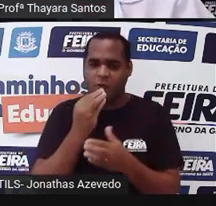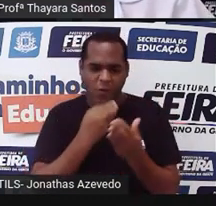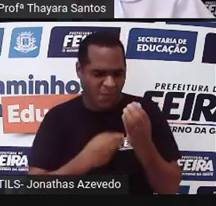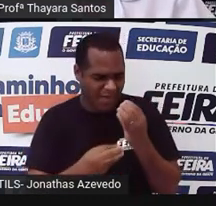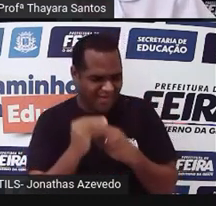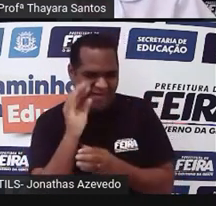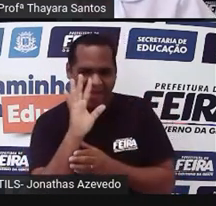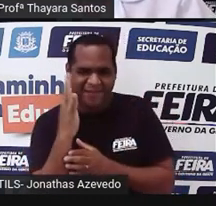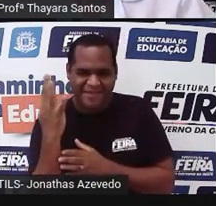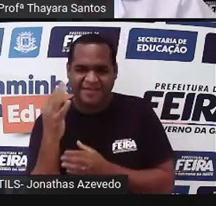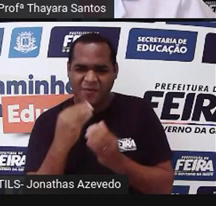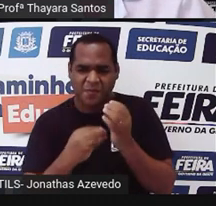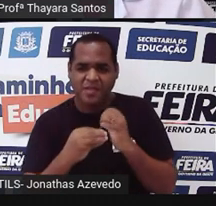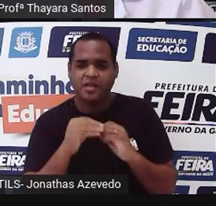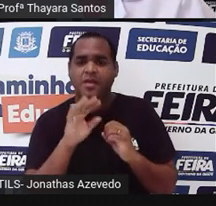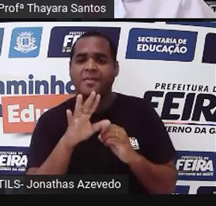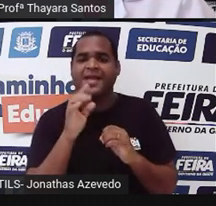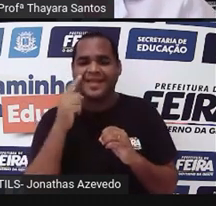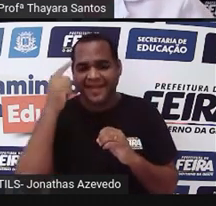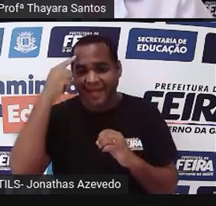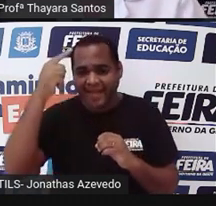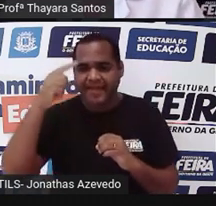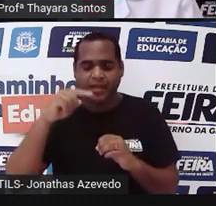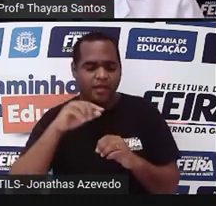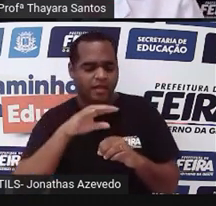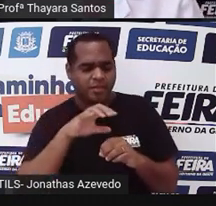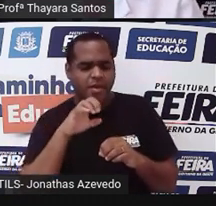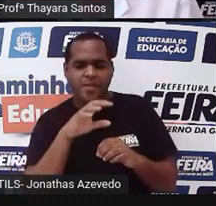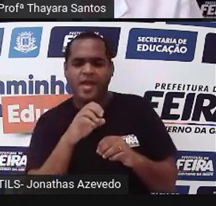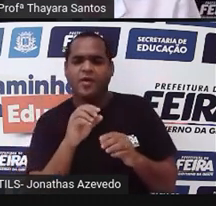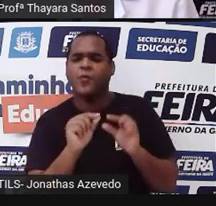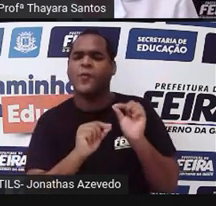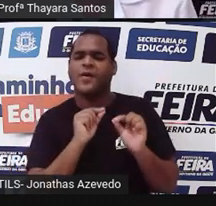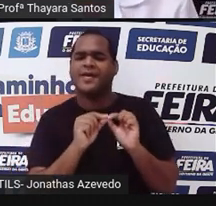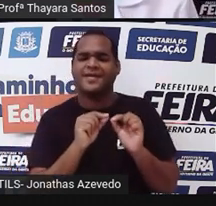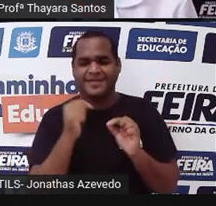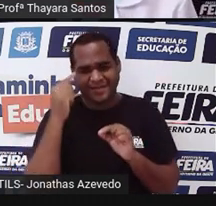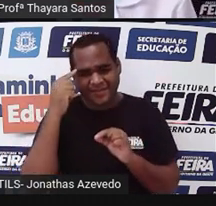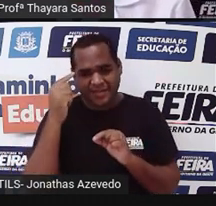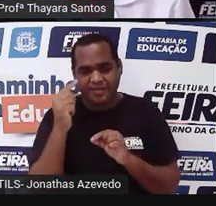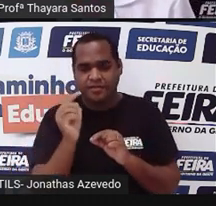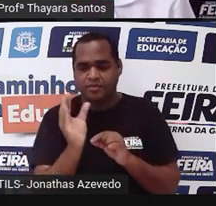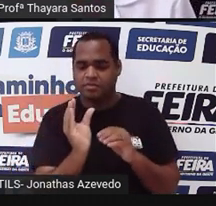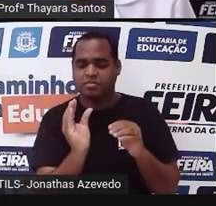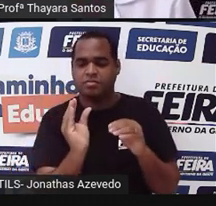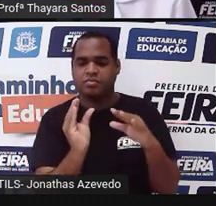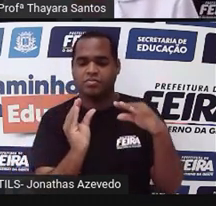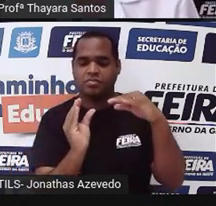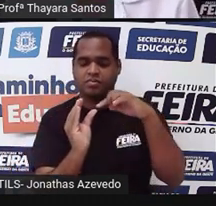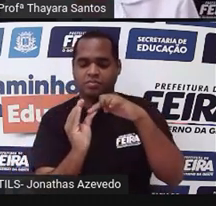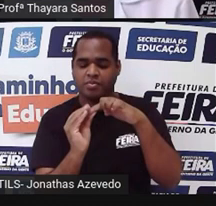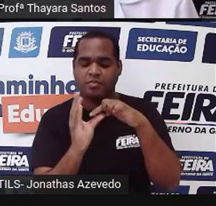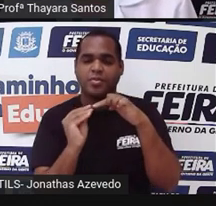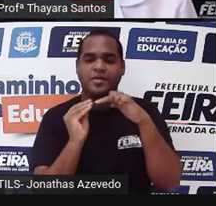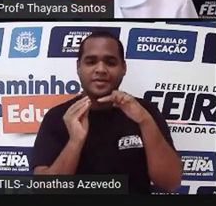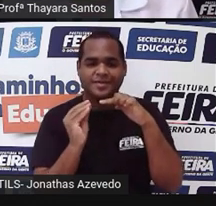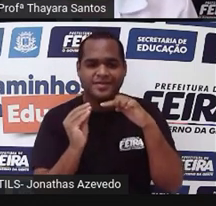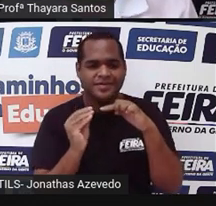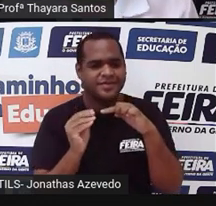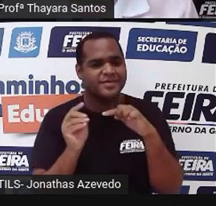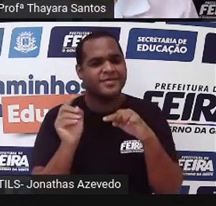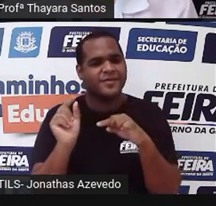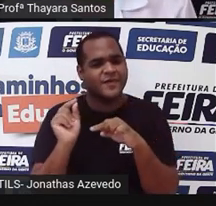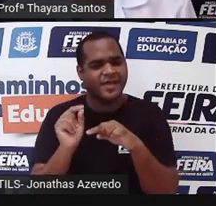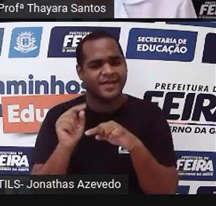seres vivos. Mas e as plantas carnívoras? O que é aquilo? Então, as plantas carnívoras, na verdade, elas não